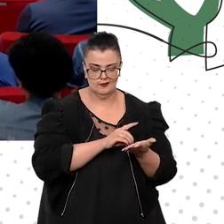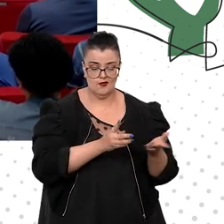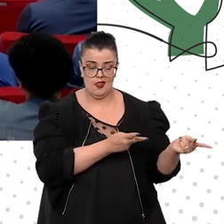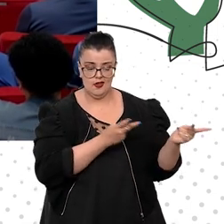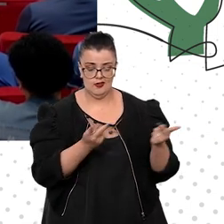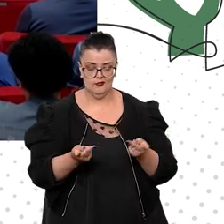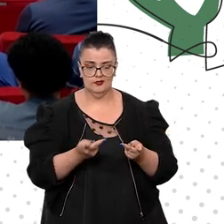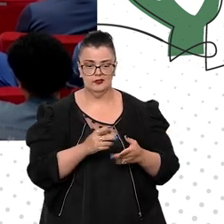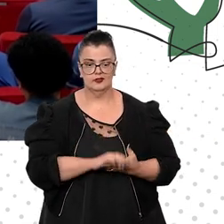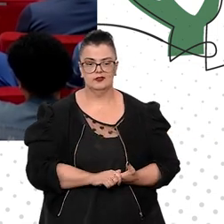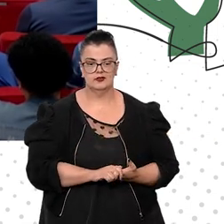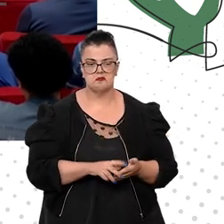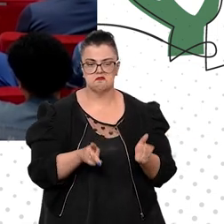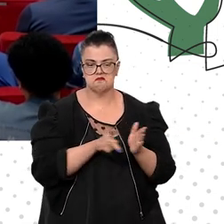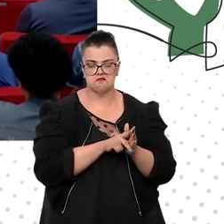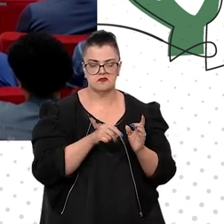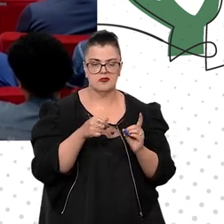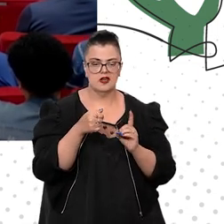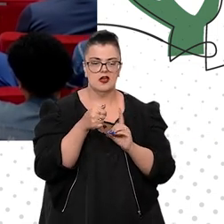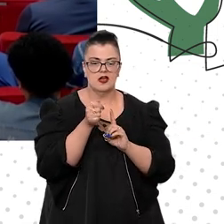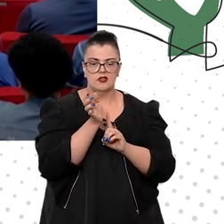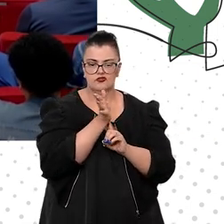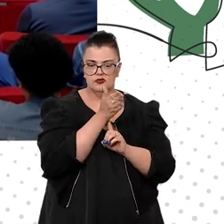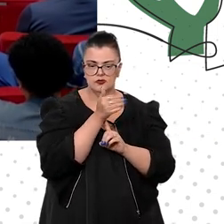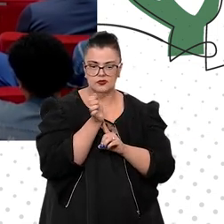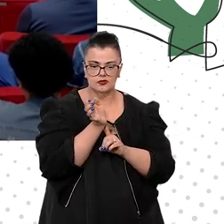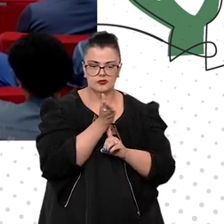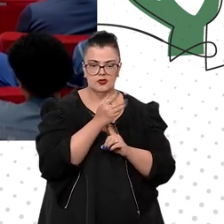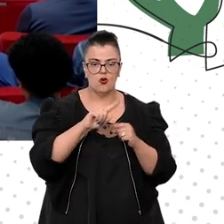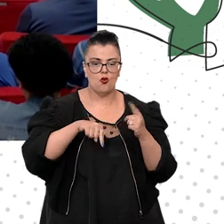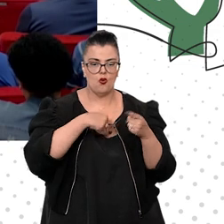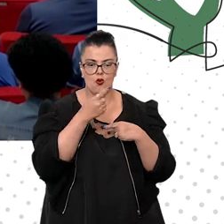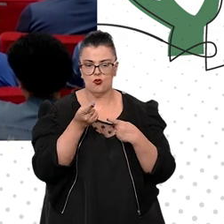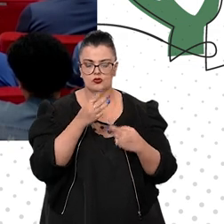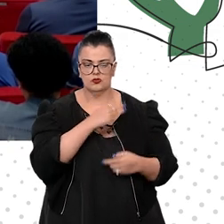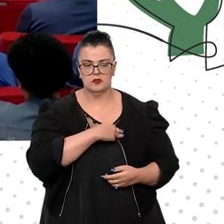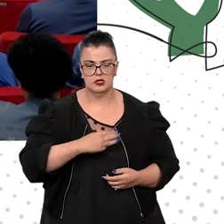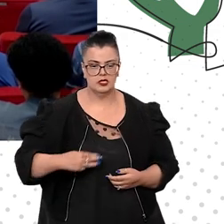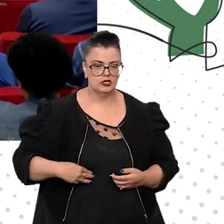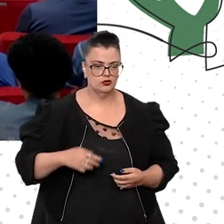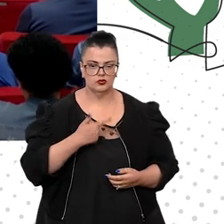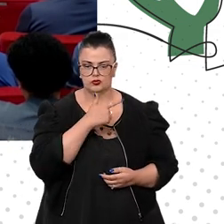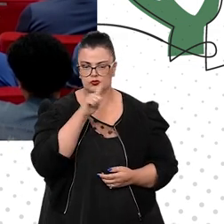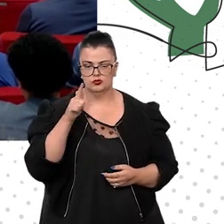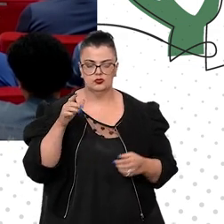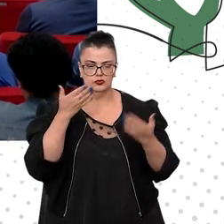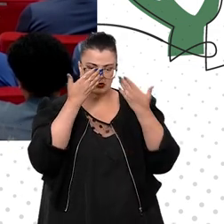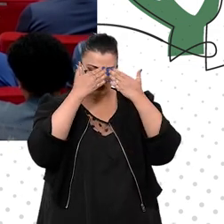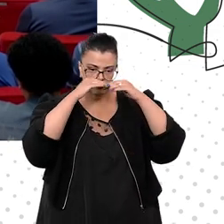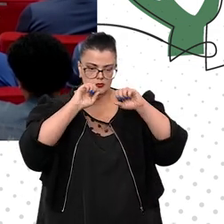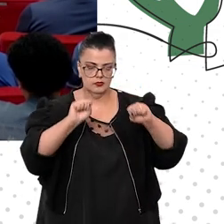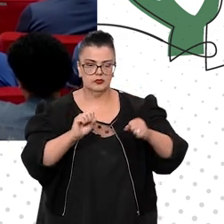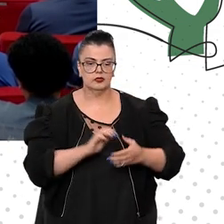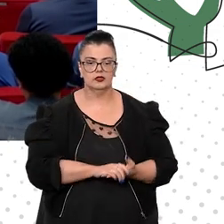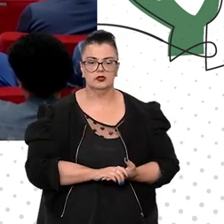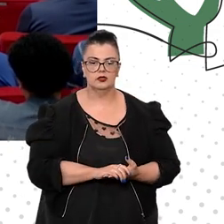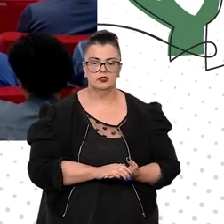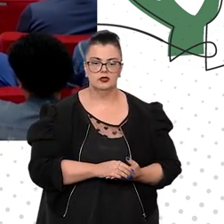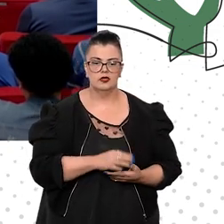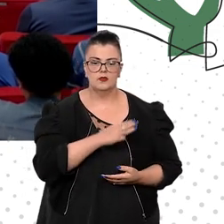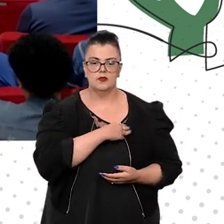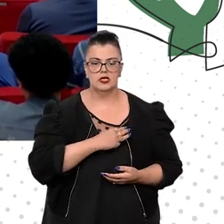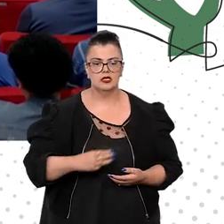De embaixadores, ministros de outros tribunais, se não tem tempo, ministros do meio ambiente,